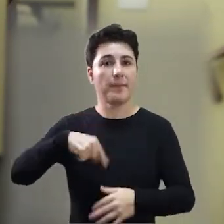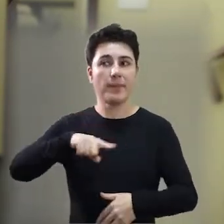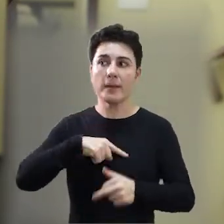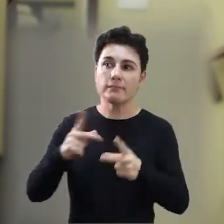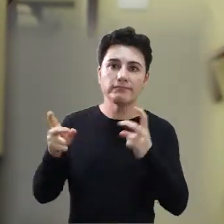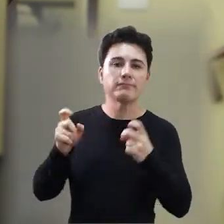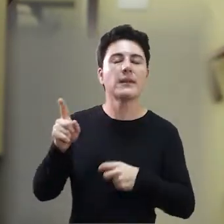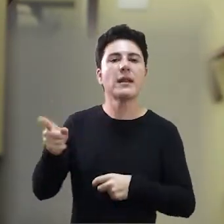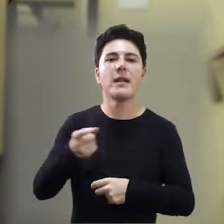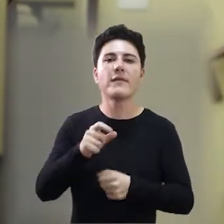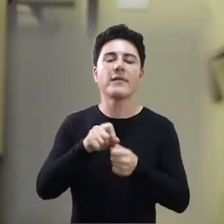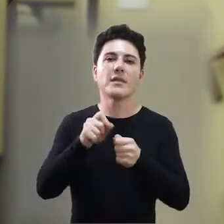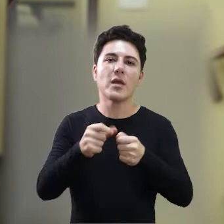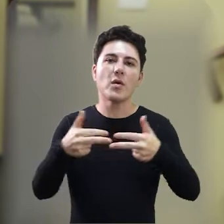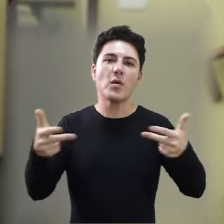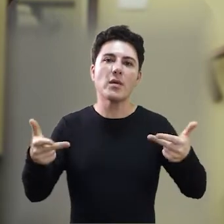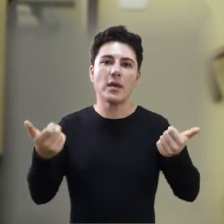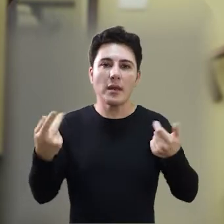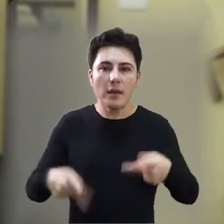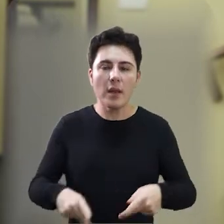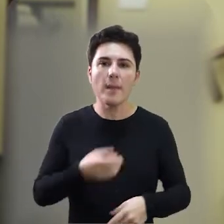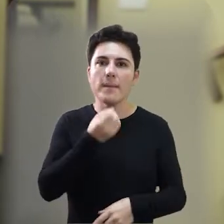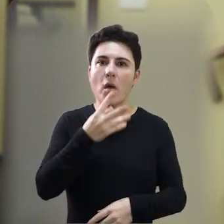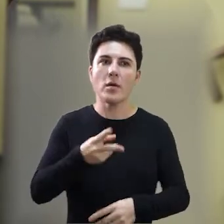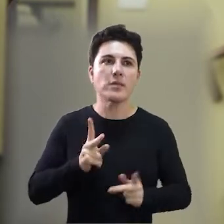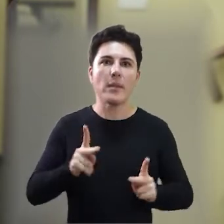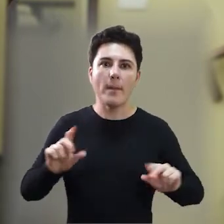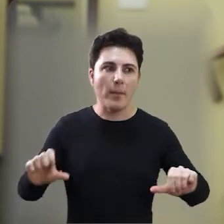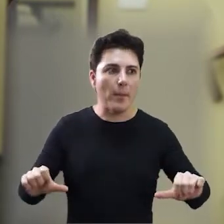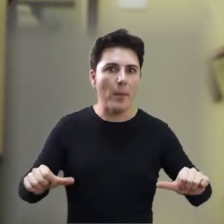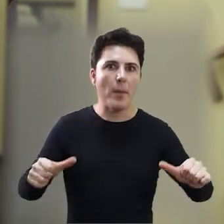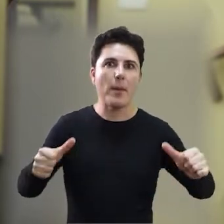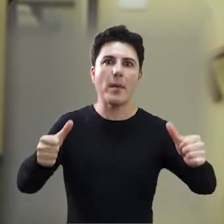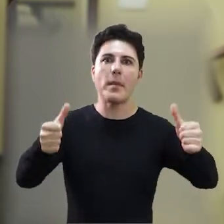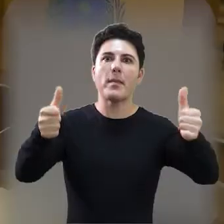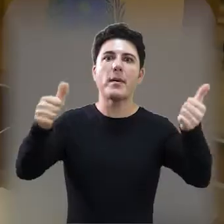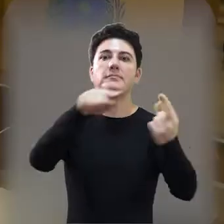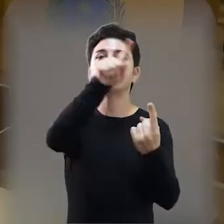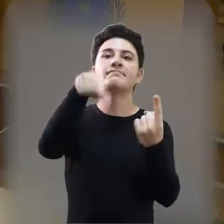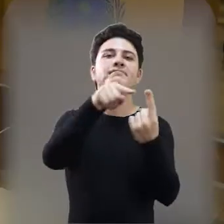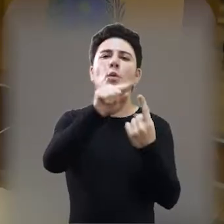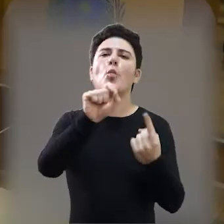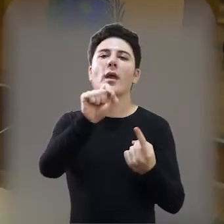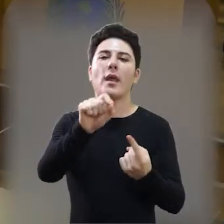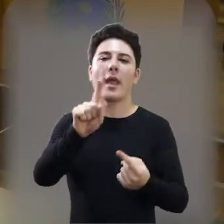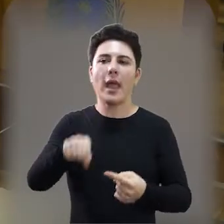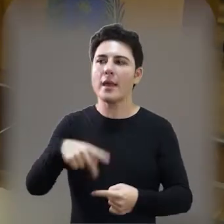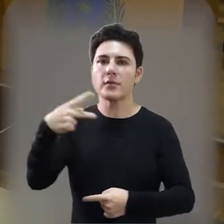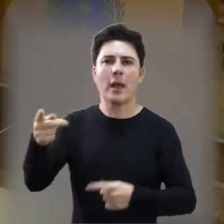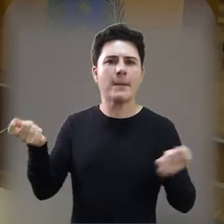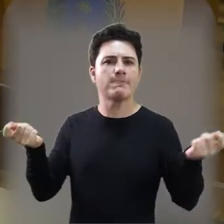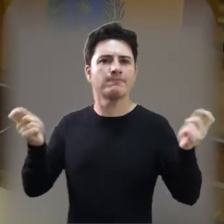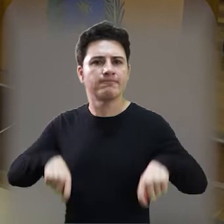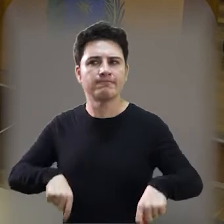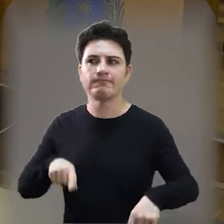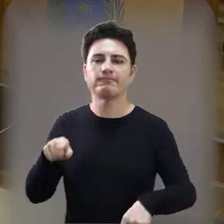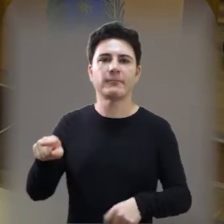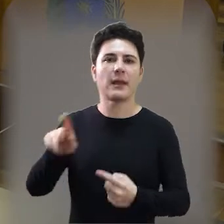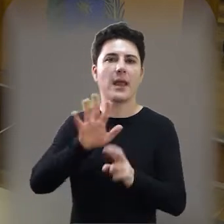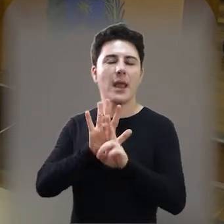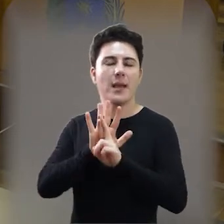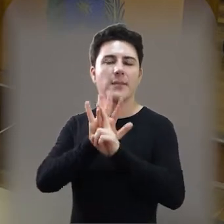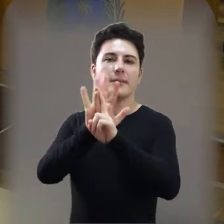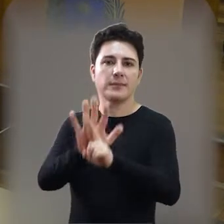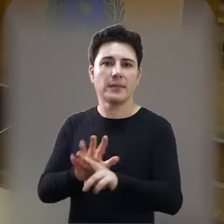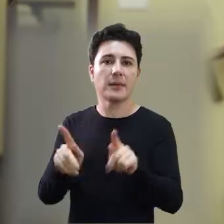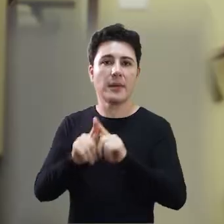E a gente vê o trabalho que ele tem feito junto ao SESI para ficar cada vez melhor. O objetivo da gente homenagear é pela sua capacidade,